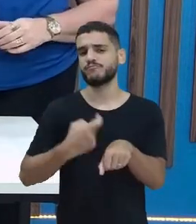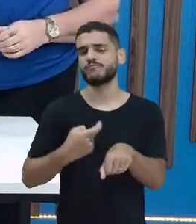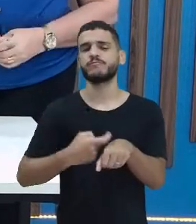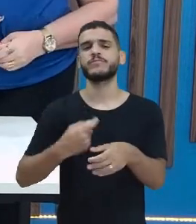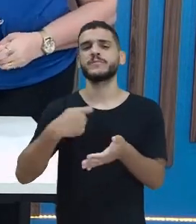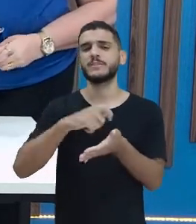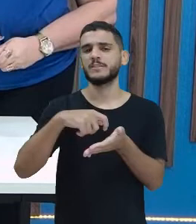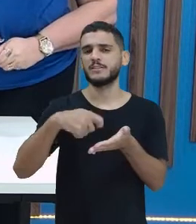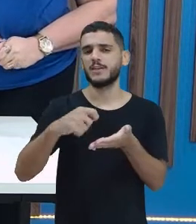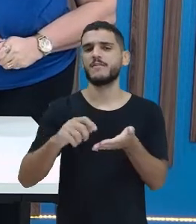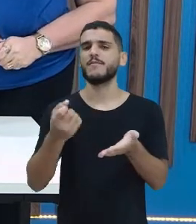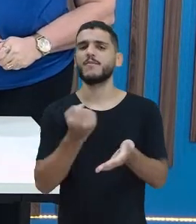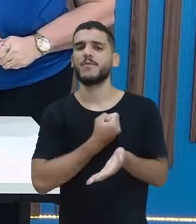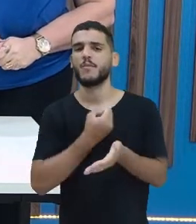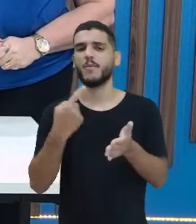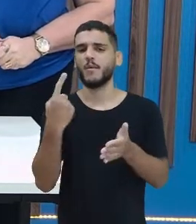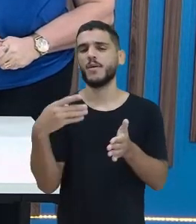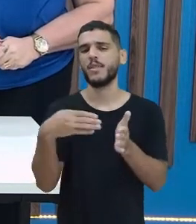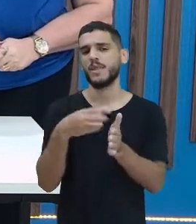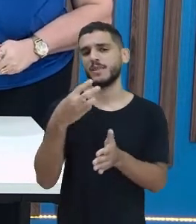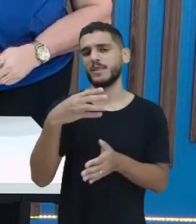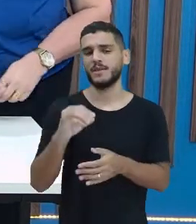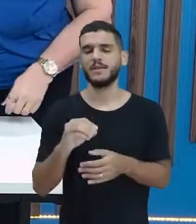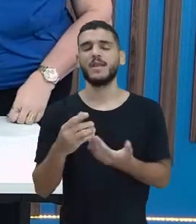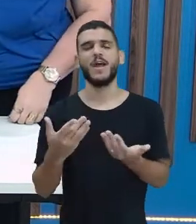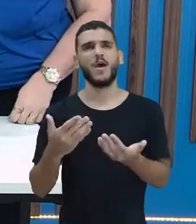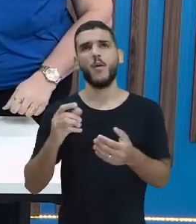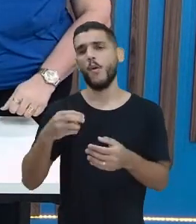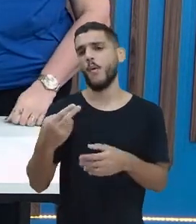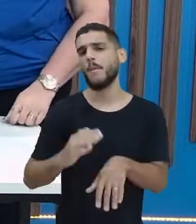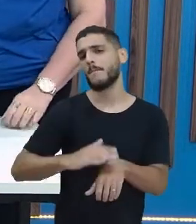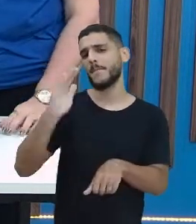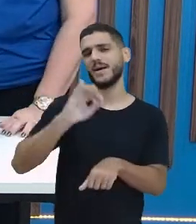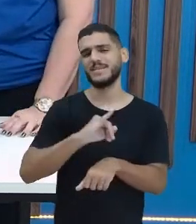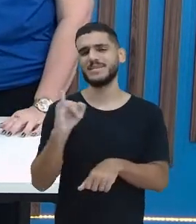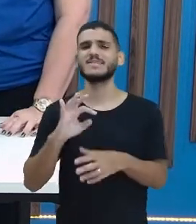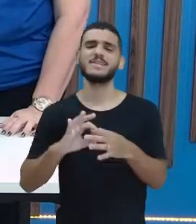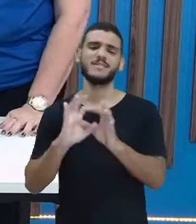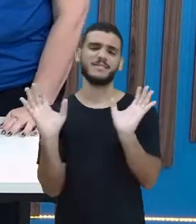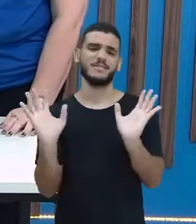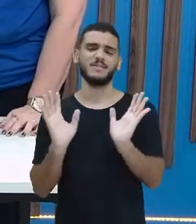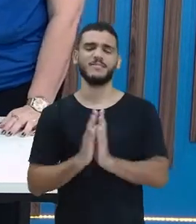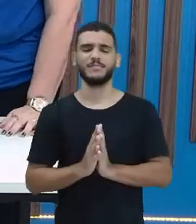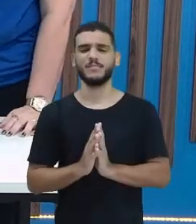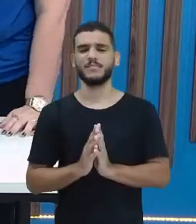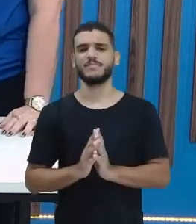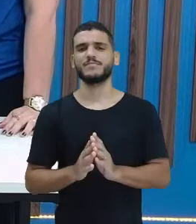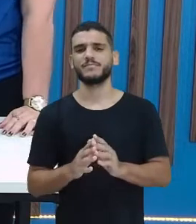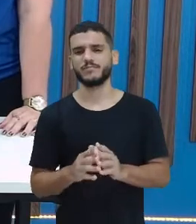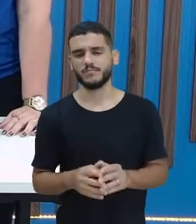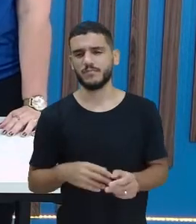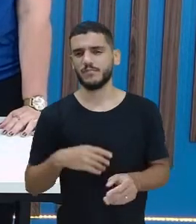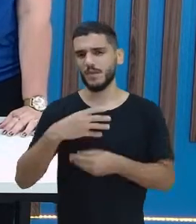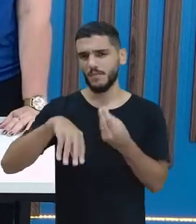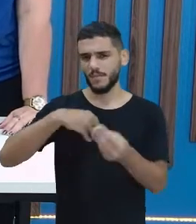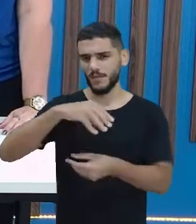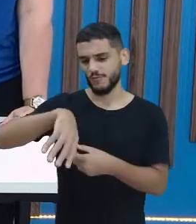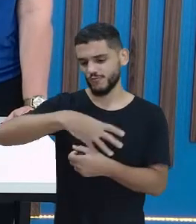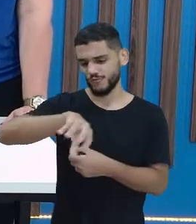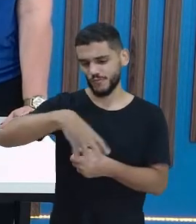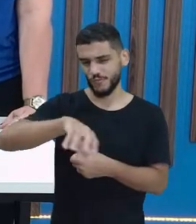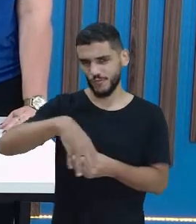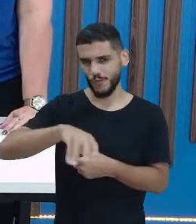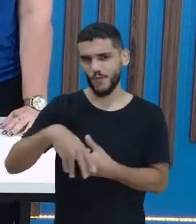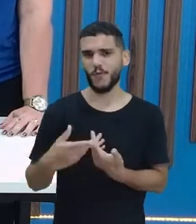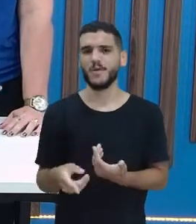escrever os números de 1 a 30, até mais se você quiser. E aí vira as cartinhas, emboca as cartinhas, mistura. Cada